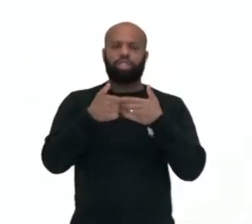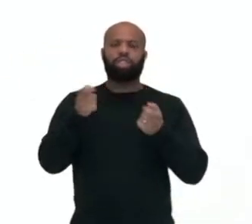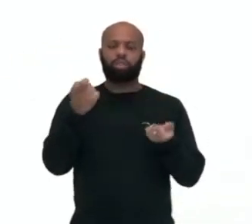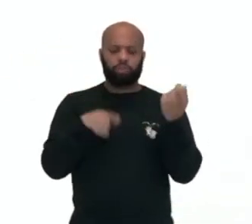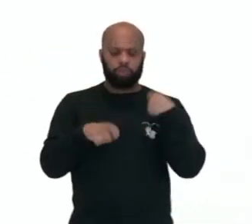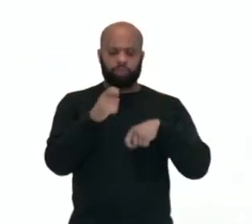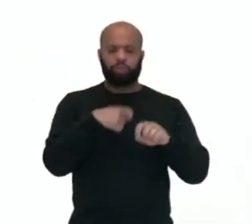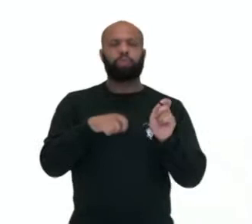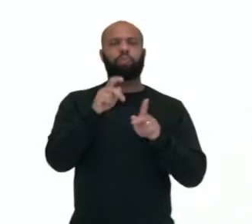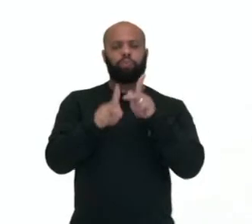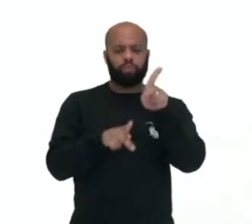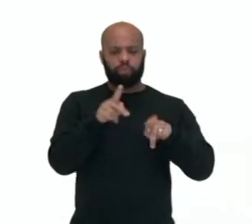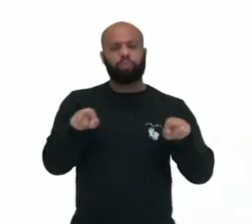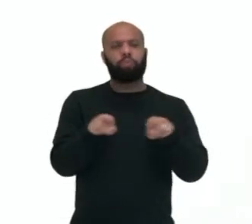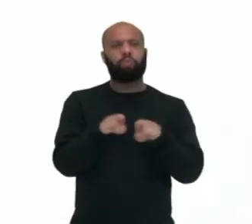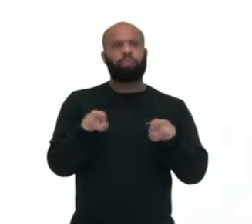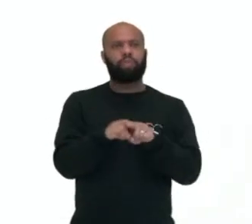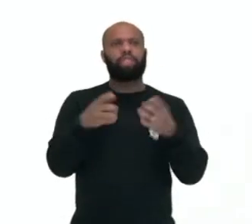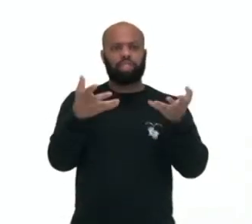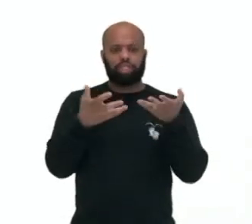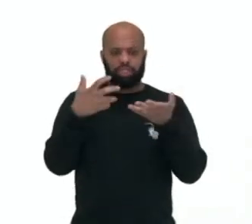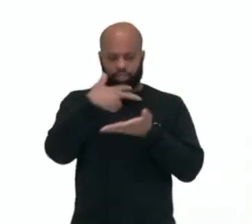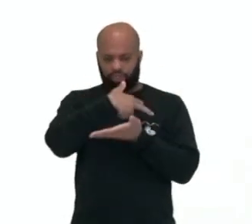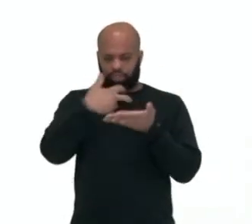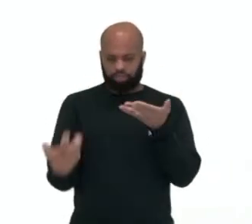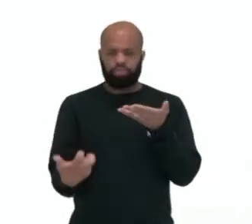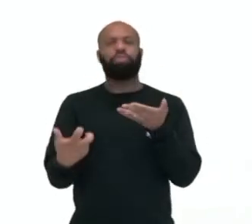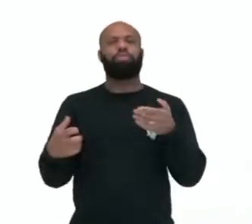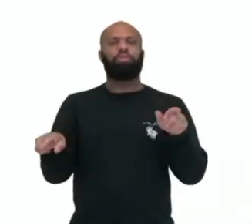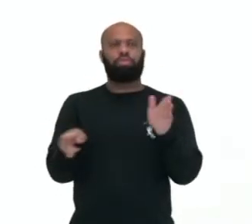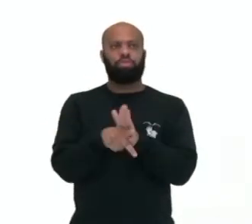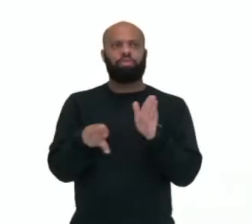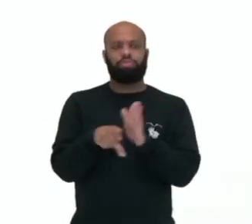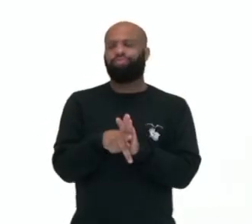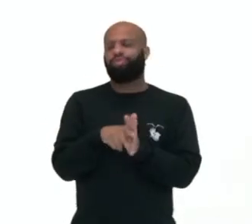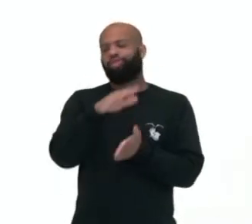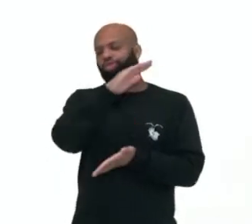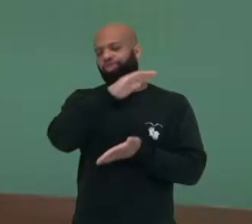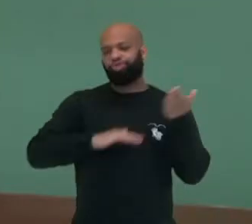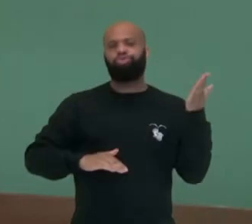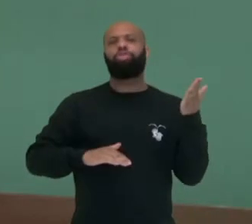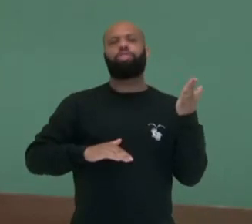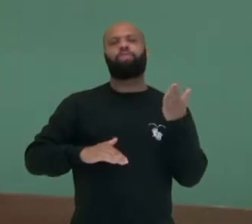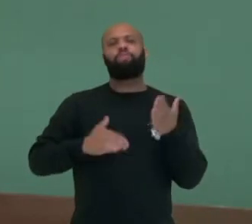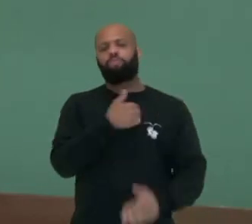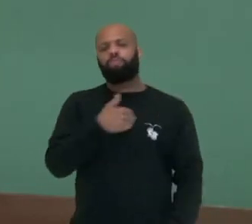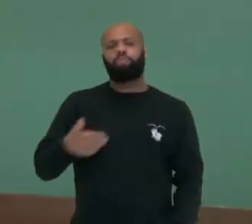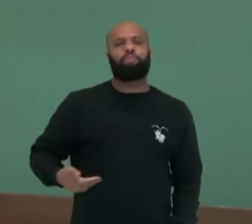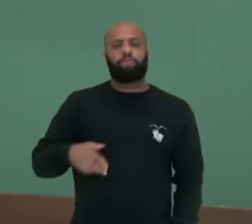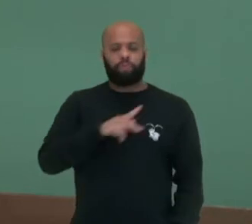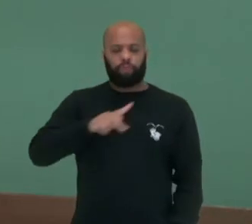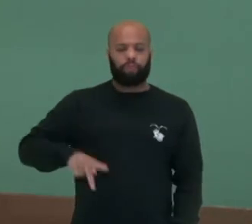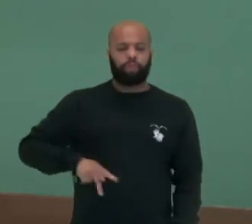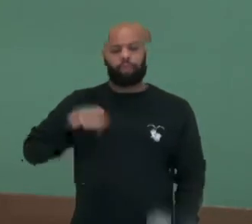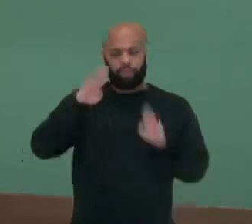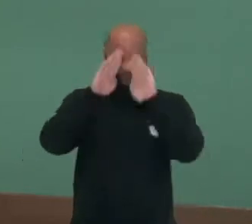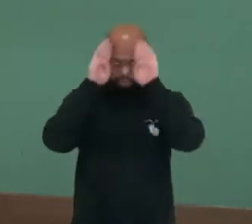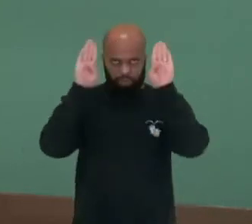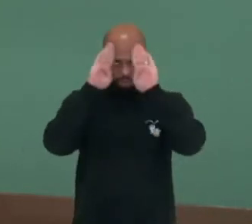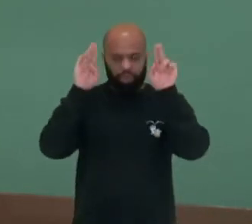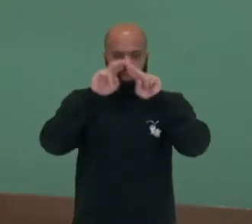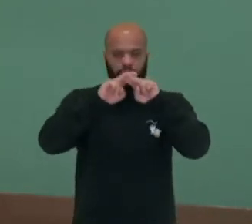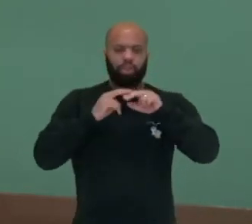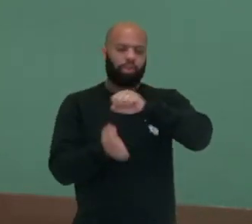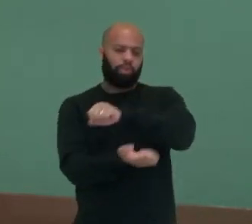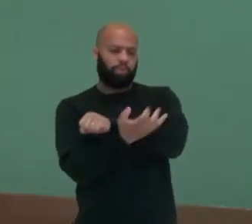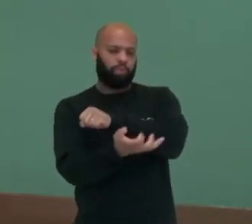pública e o impeachment, o impedimento da continuidade do governo de Fernando Collor de Mello, exatamente pelos casos de